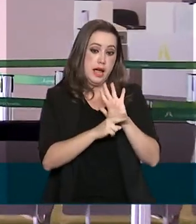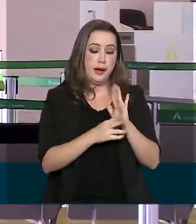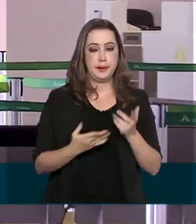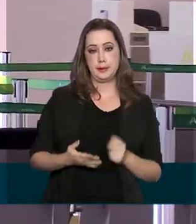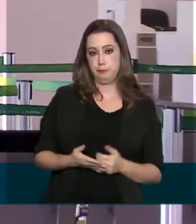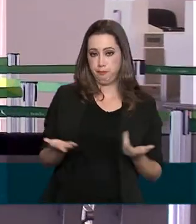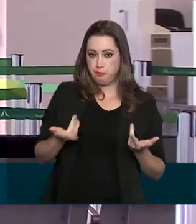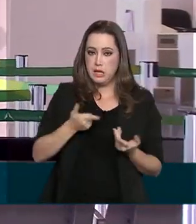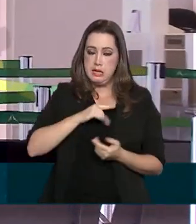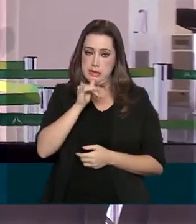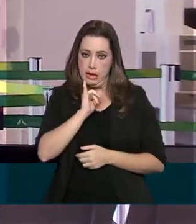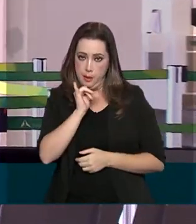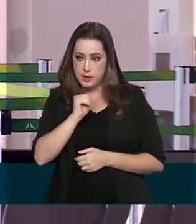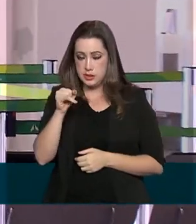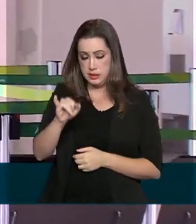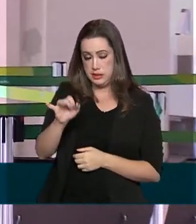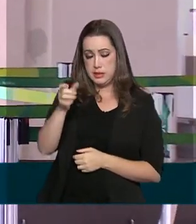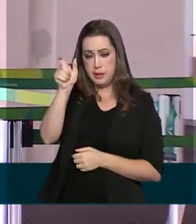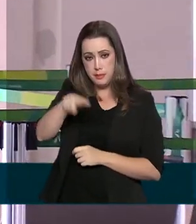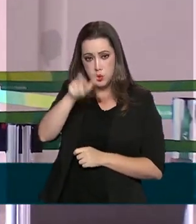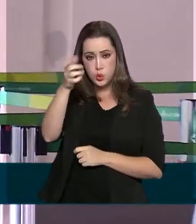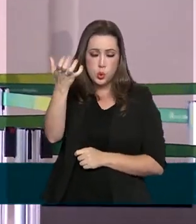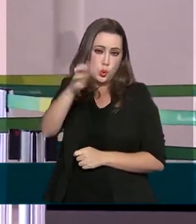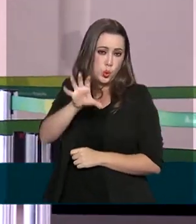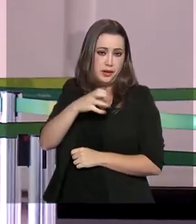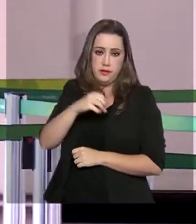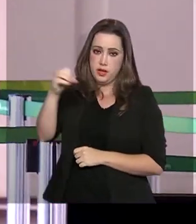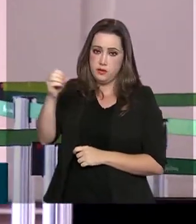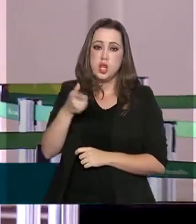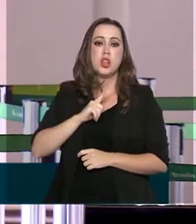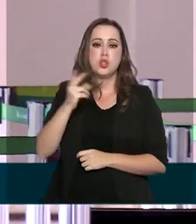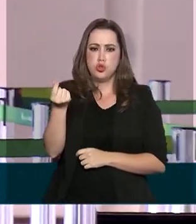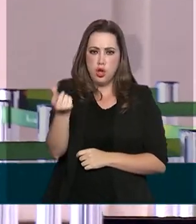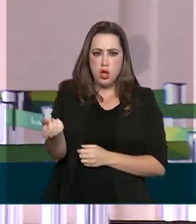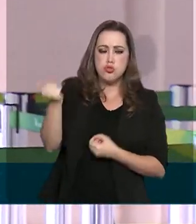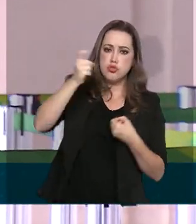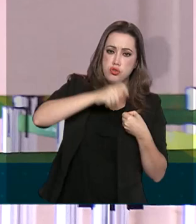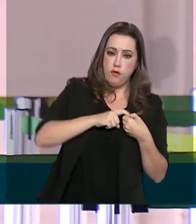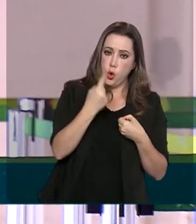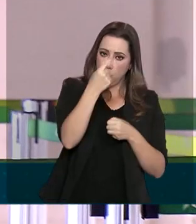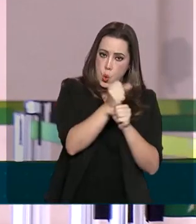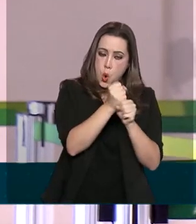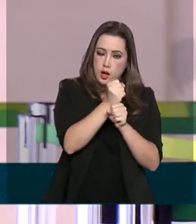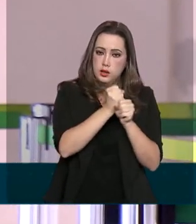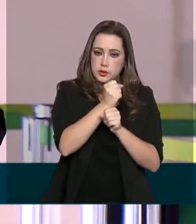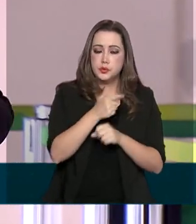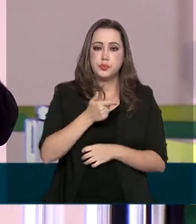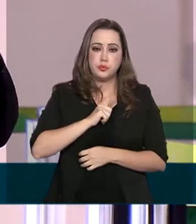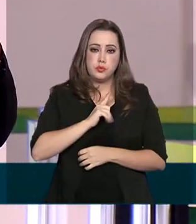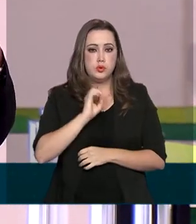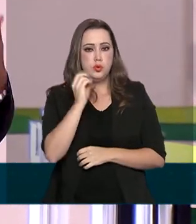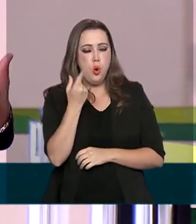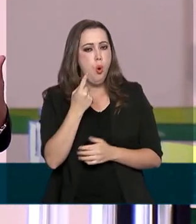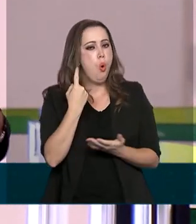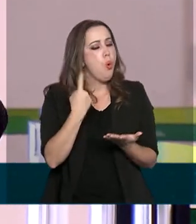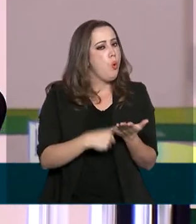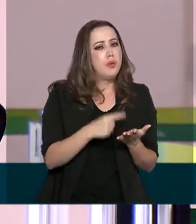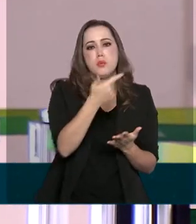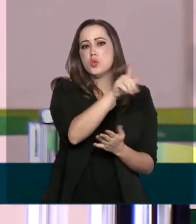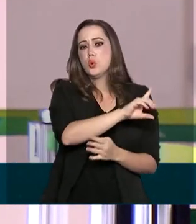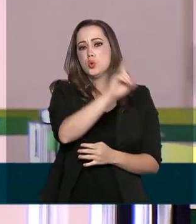Quem desistir de viajar, por exemplo, tem direito a receber todo o dinheiro de volta dentro de um ano. E quem quiser remarcar a